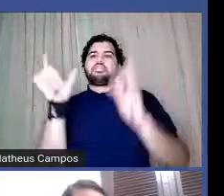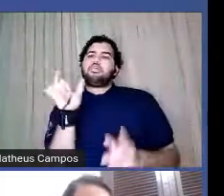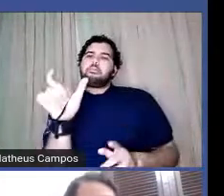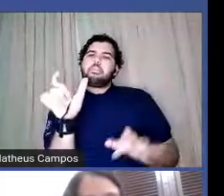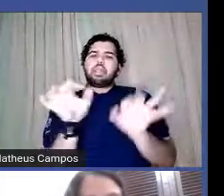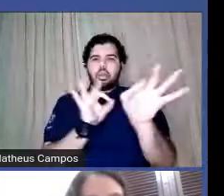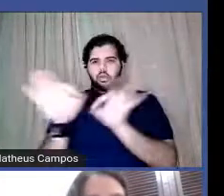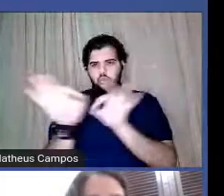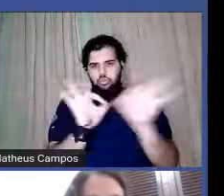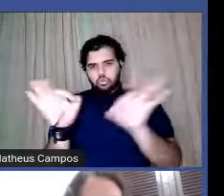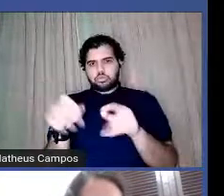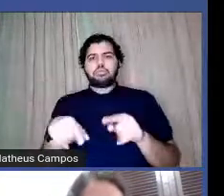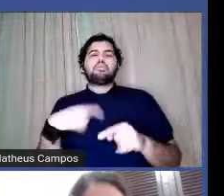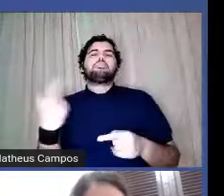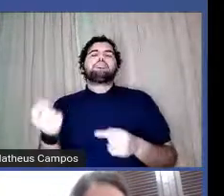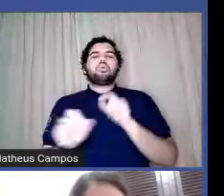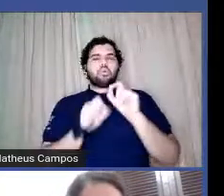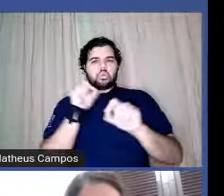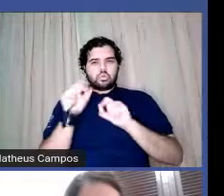assim, as duas